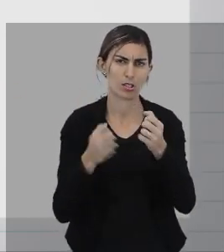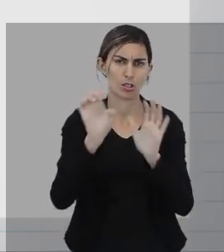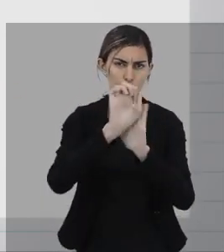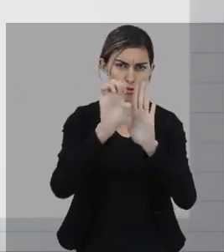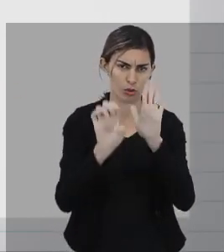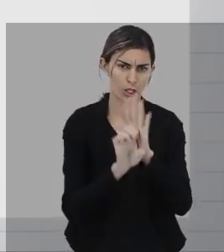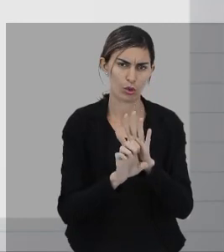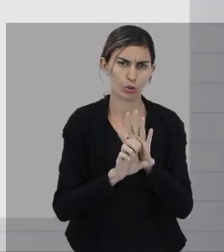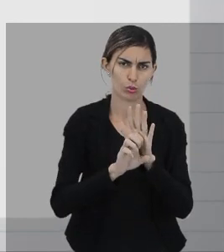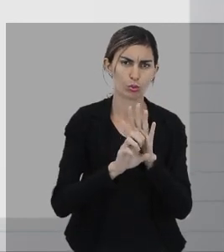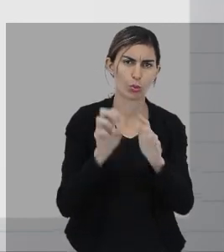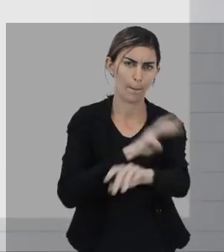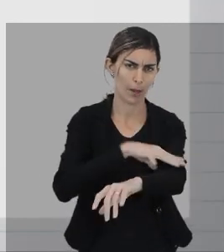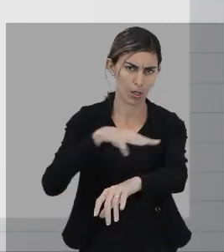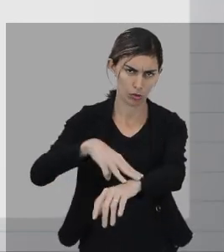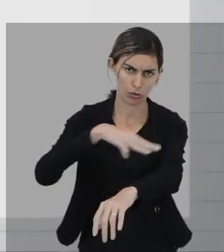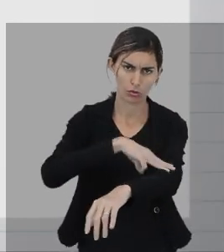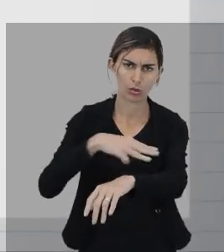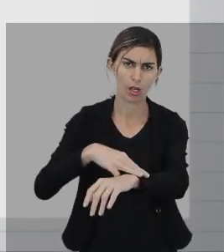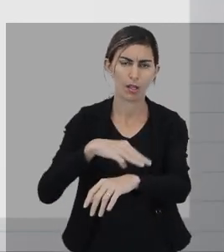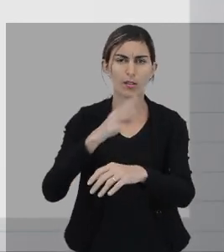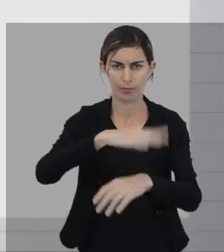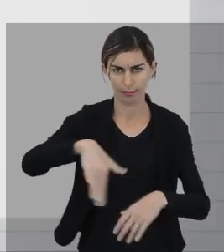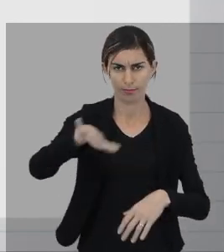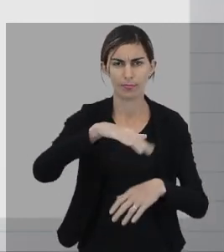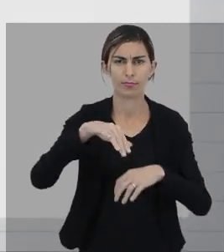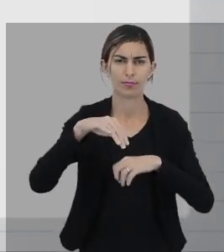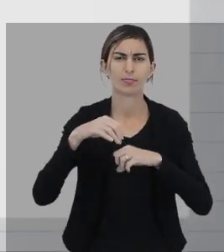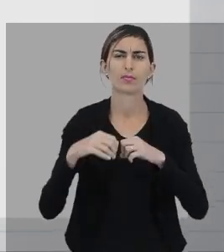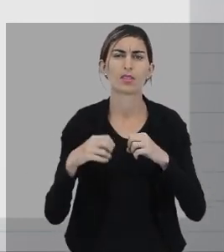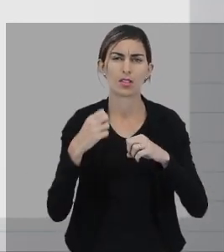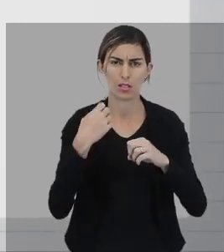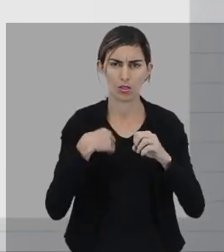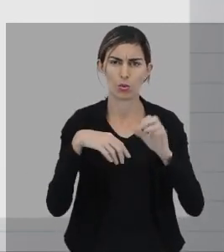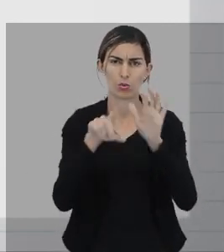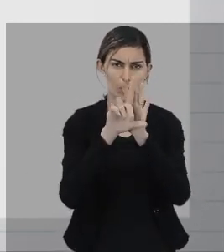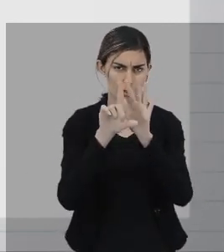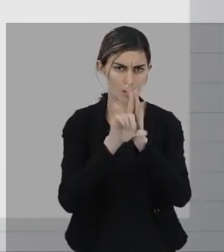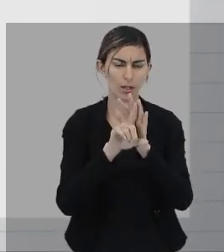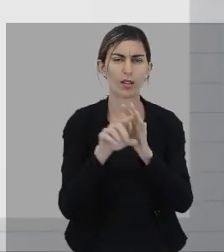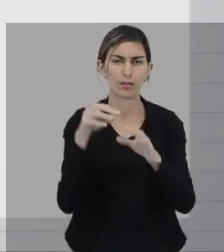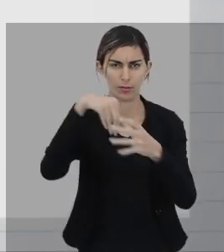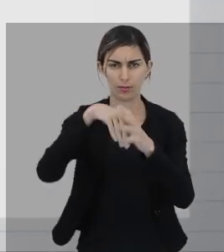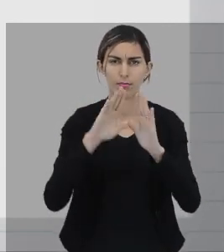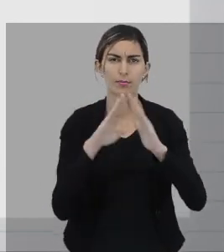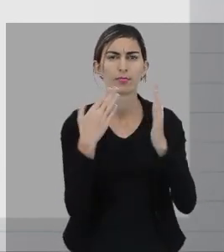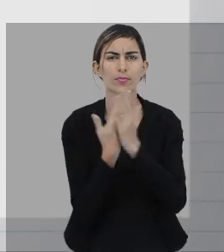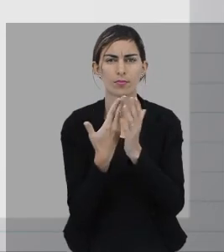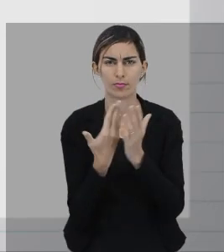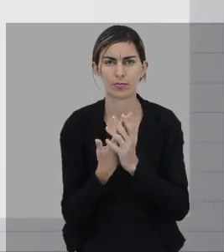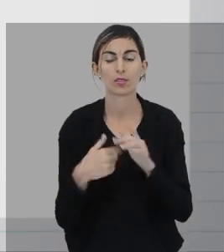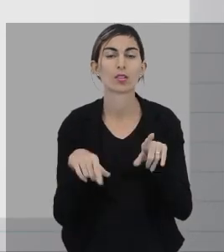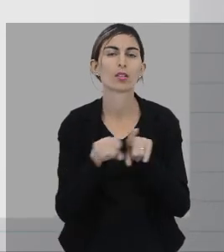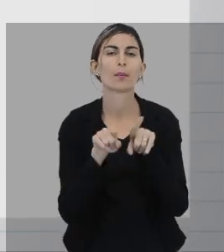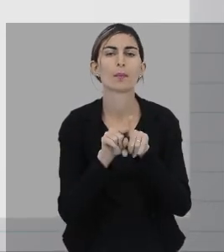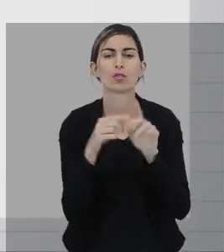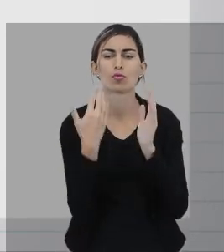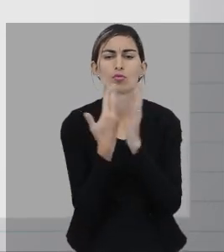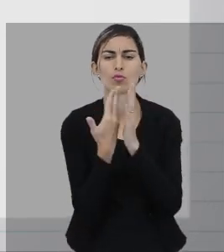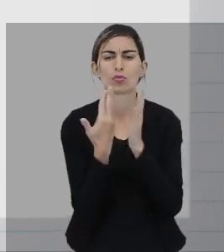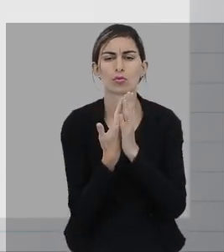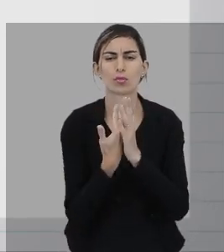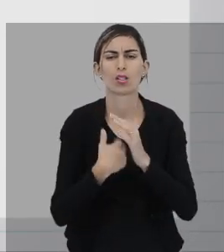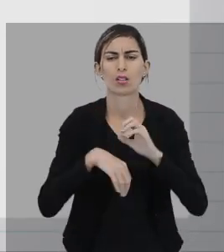Estatuto do Magistério Público, que é a legislação que rege a nossa atuação na escola. Estudaremos também